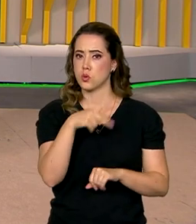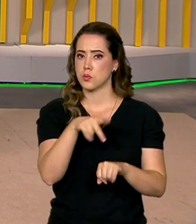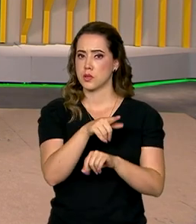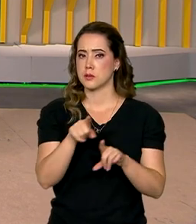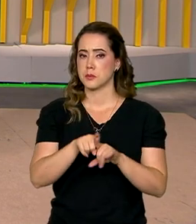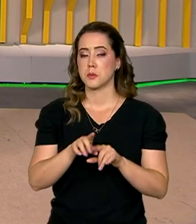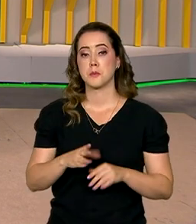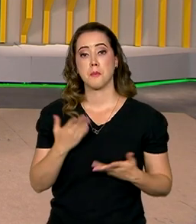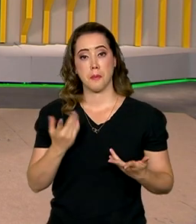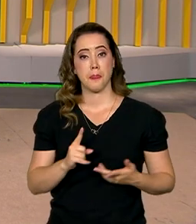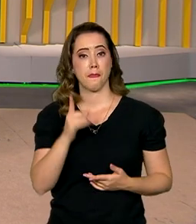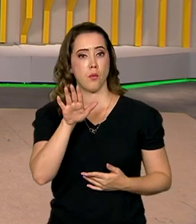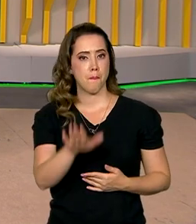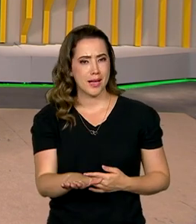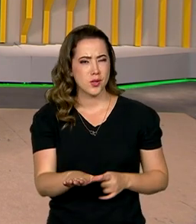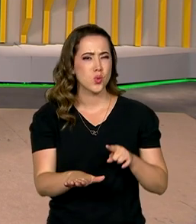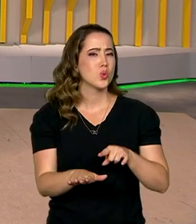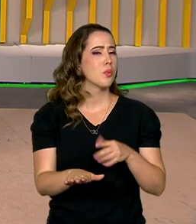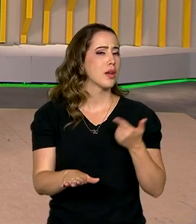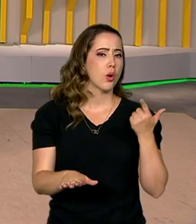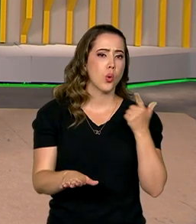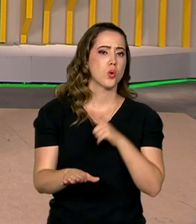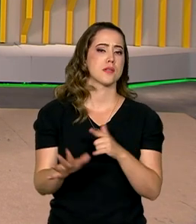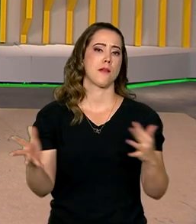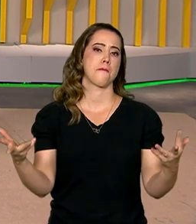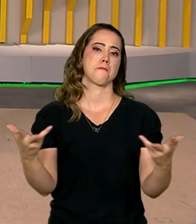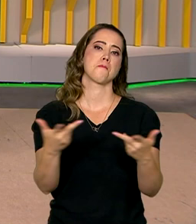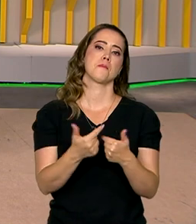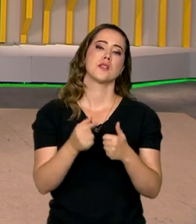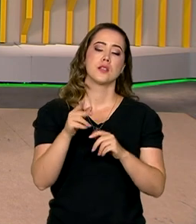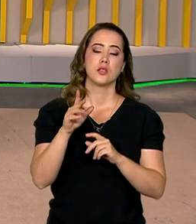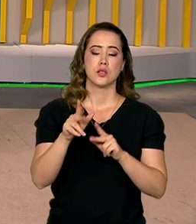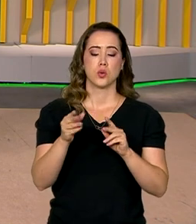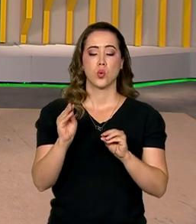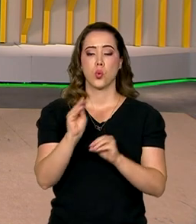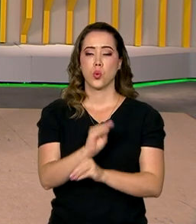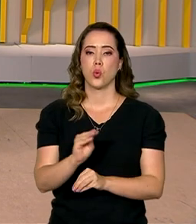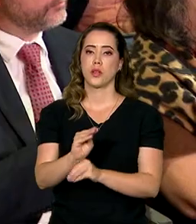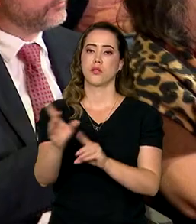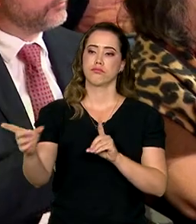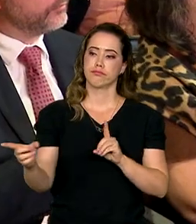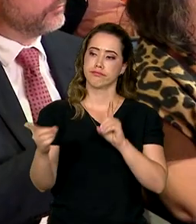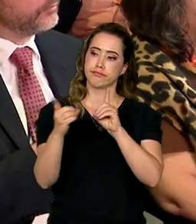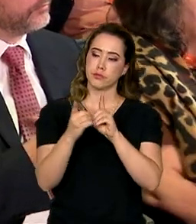países. É mais um passo para aperfeiçoar o atendimento público no Brasil.